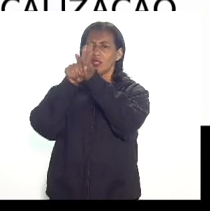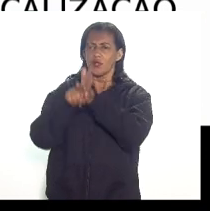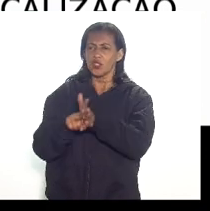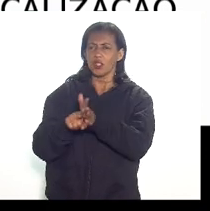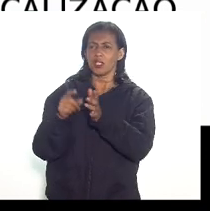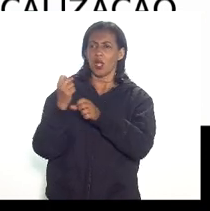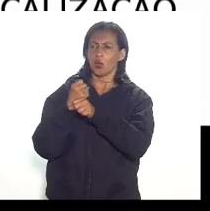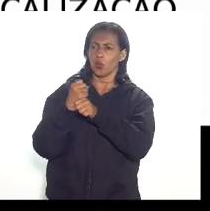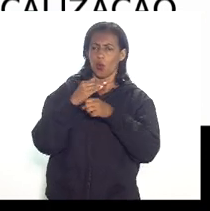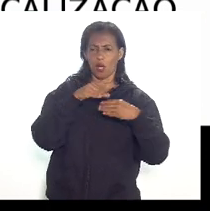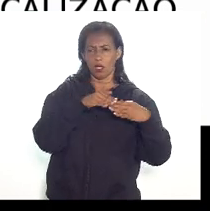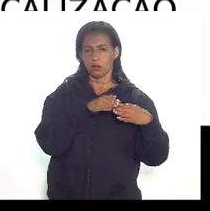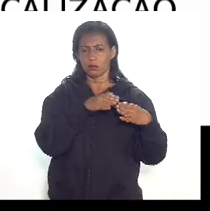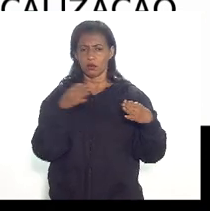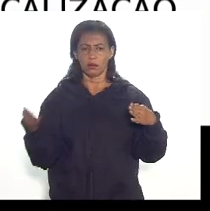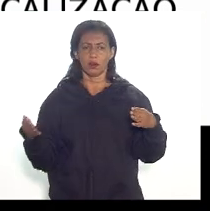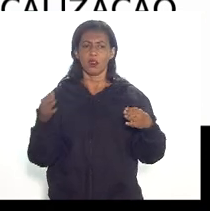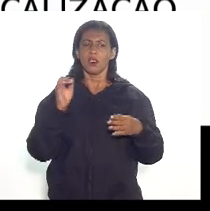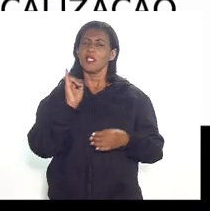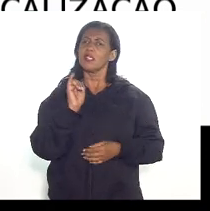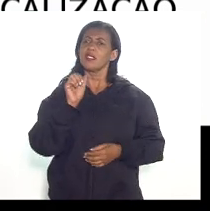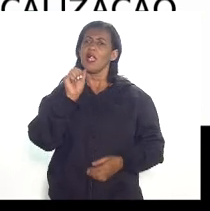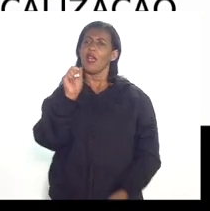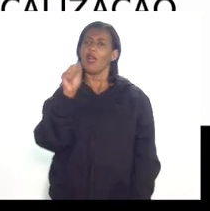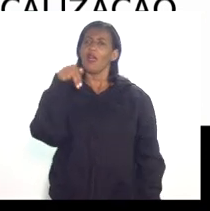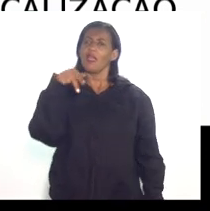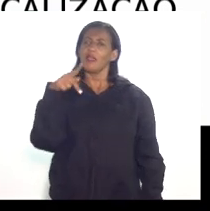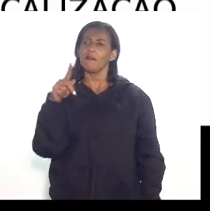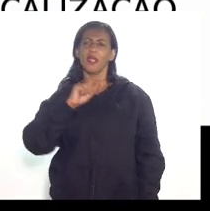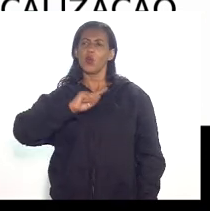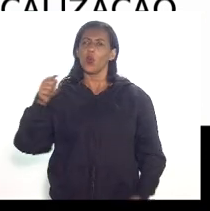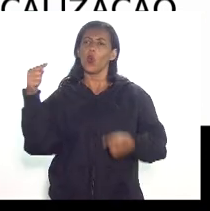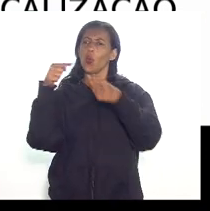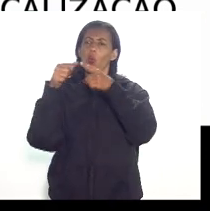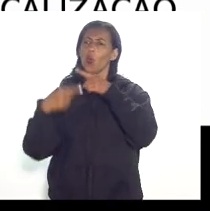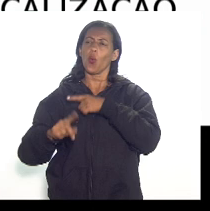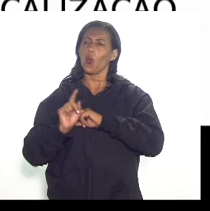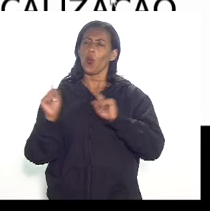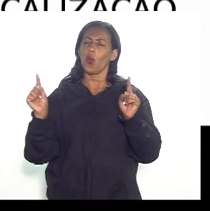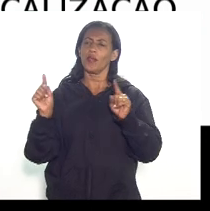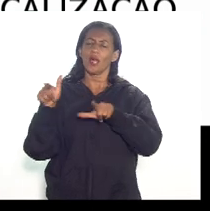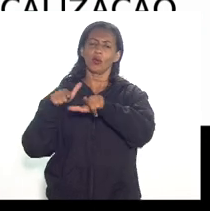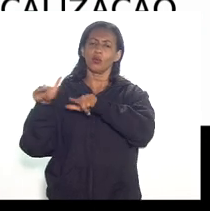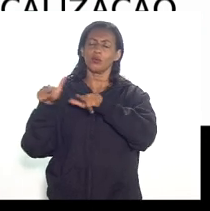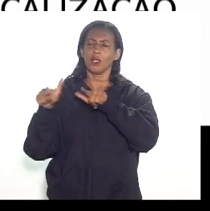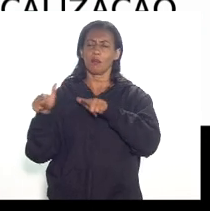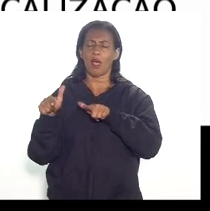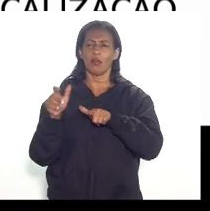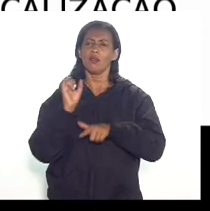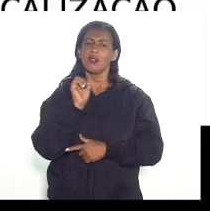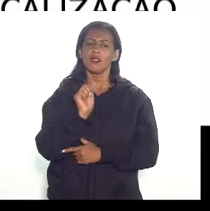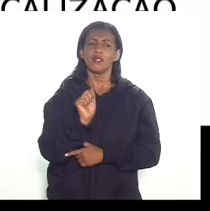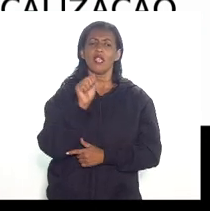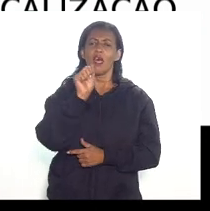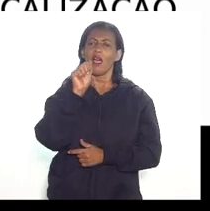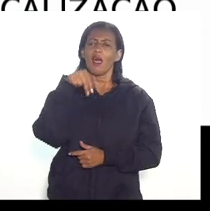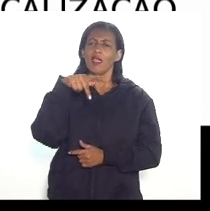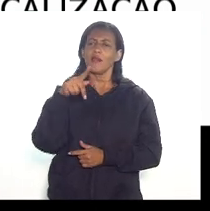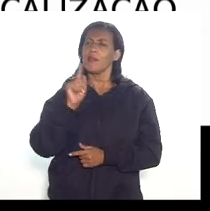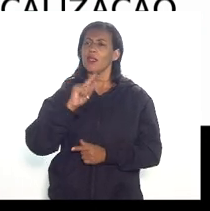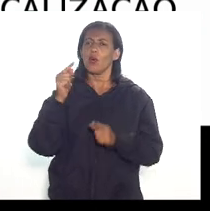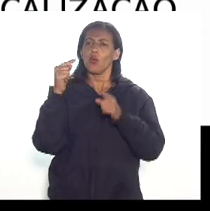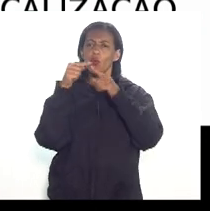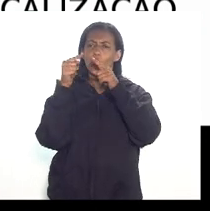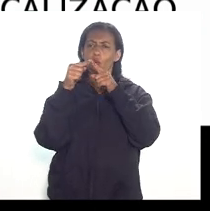ano e se a ANP não concordar com o plano de trabalho e se a ANP não concordar com o relatório de fiscalização da CFAZ